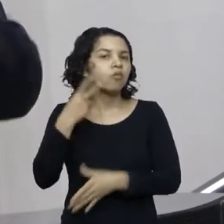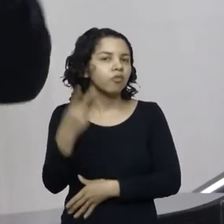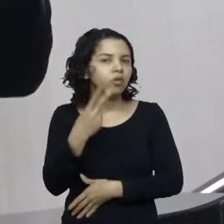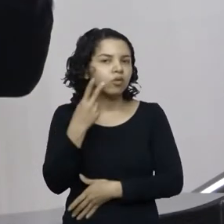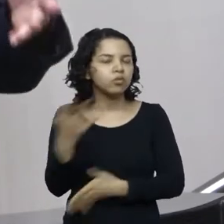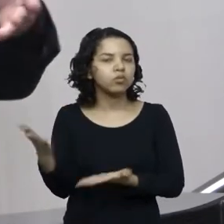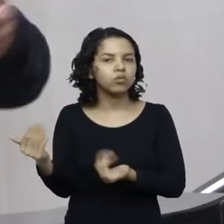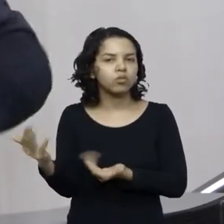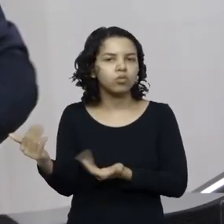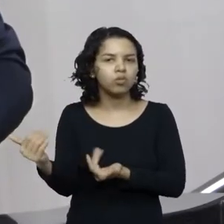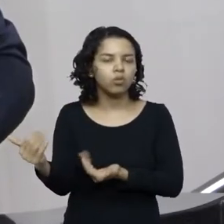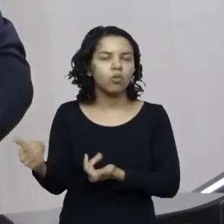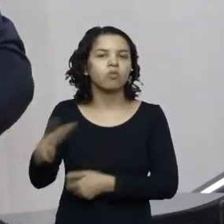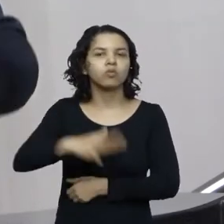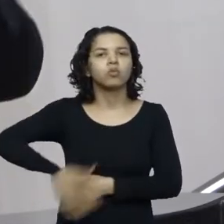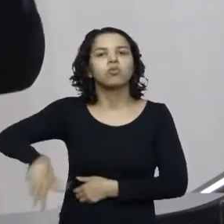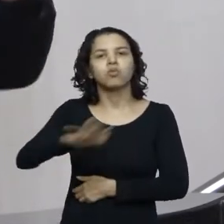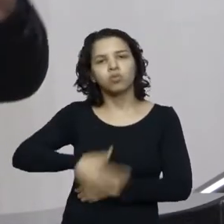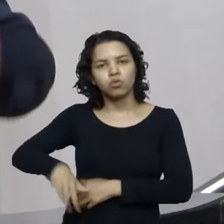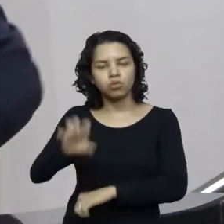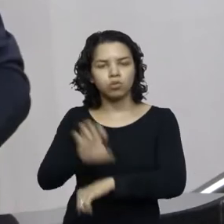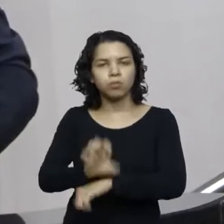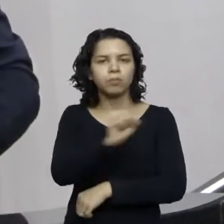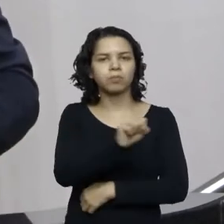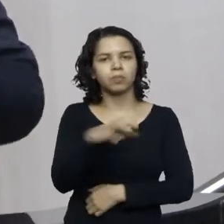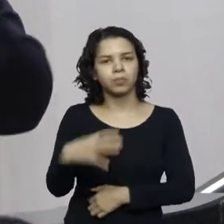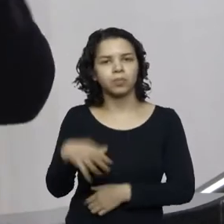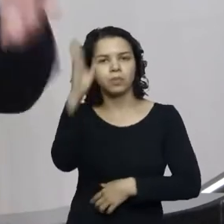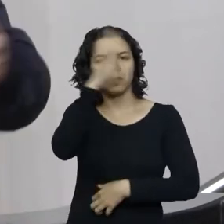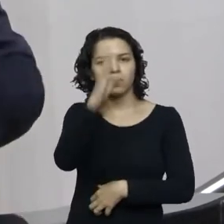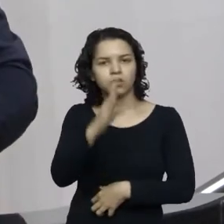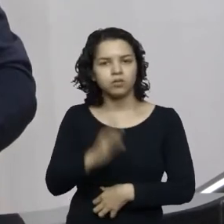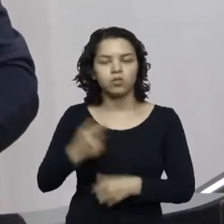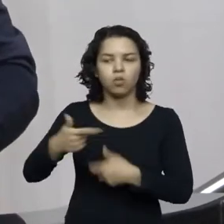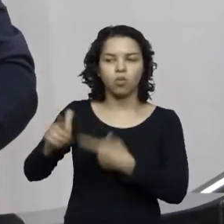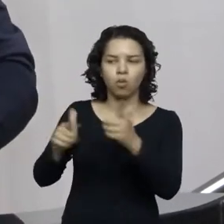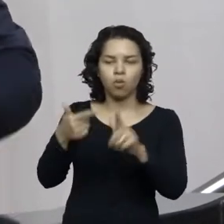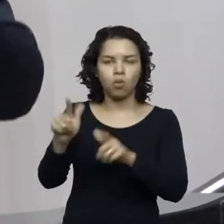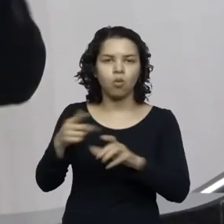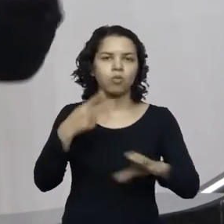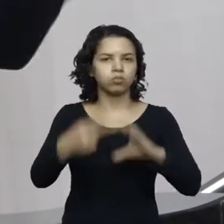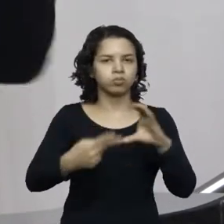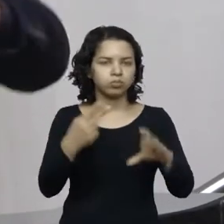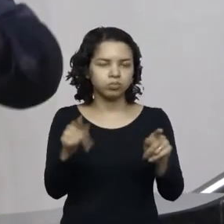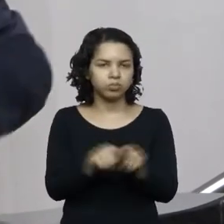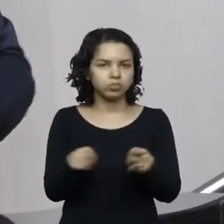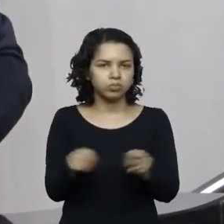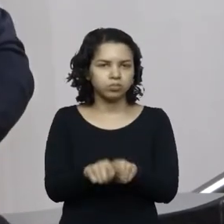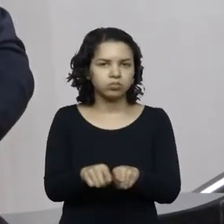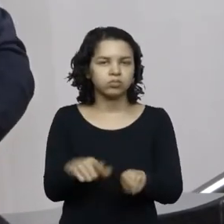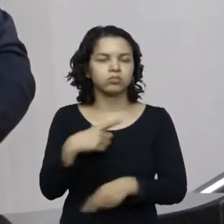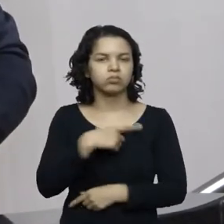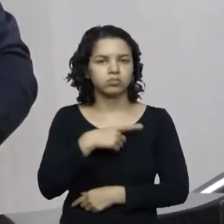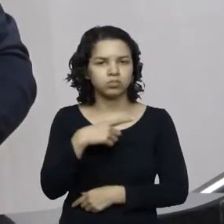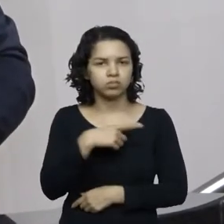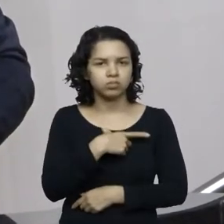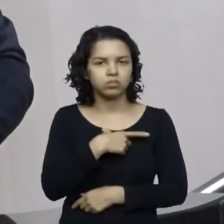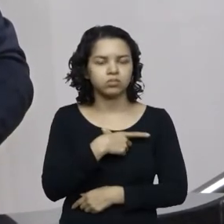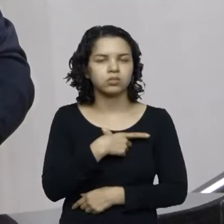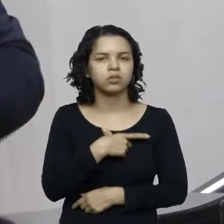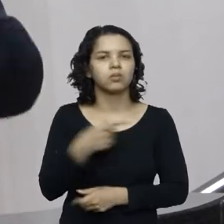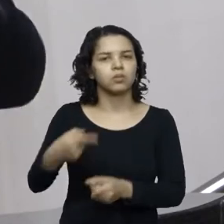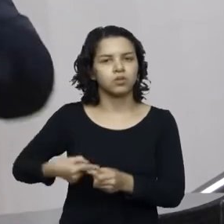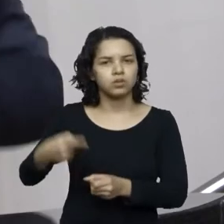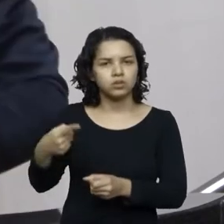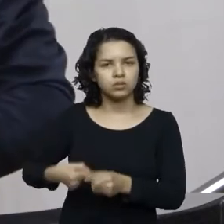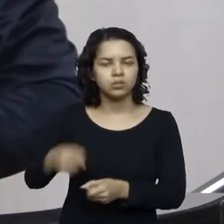é referência para o Estado de Santa Catarina, inclusive, para o Brasil, para diversas outras câmaras de vereadores, onde, inclusive, vem até o município